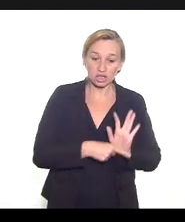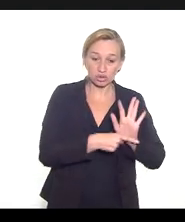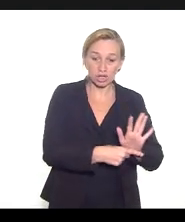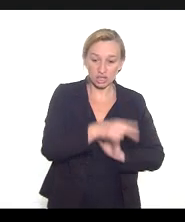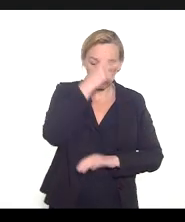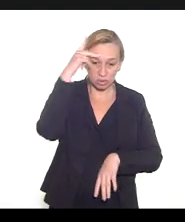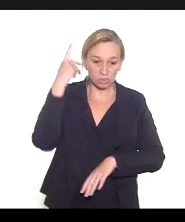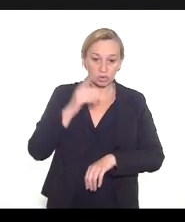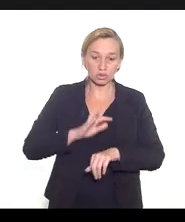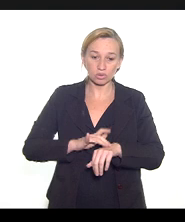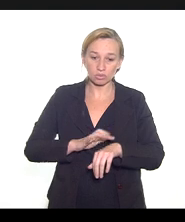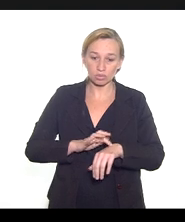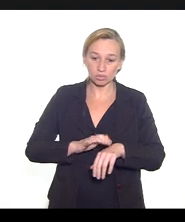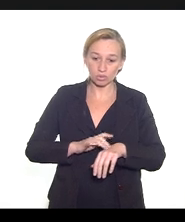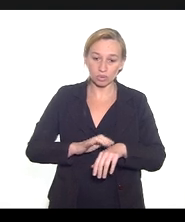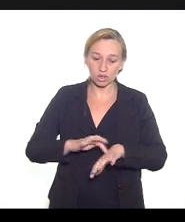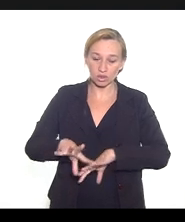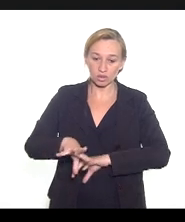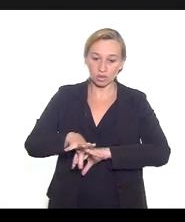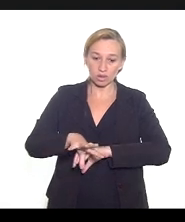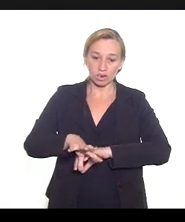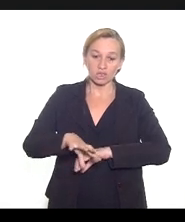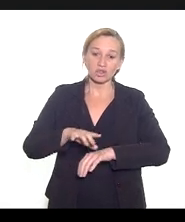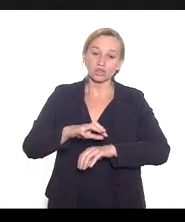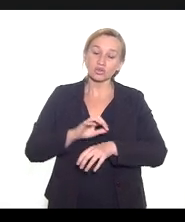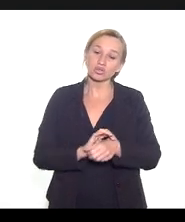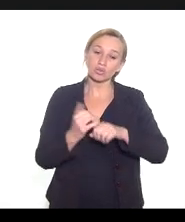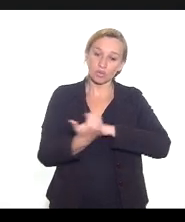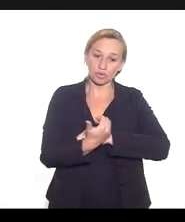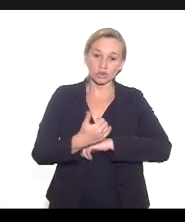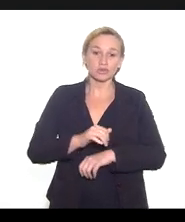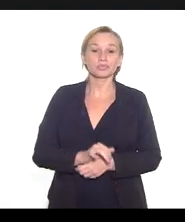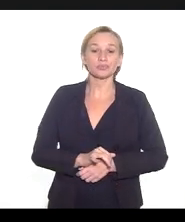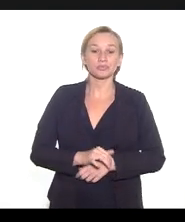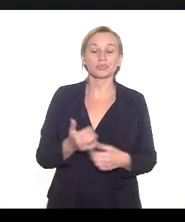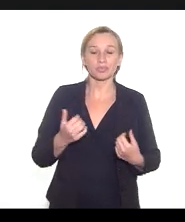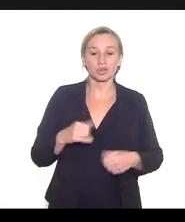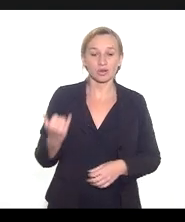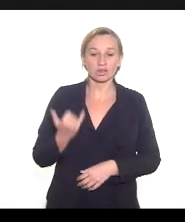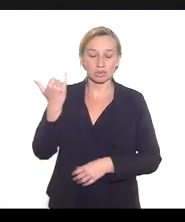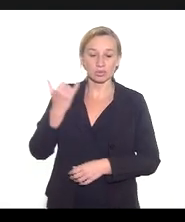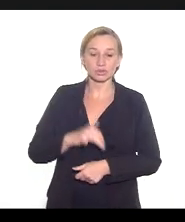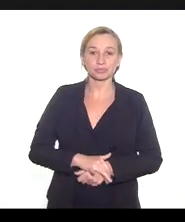atuação e para a gente é importante.